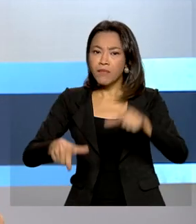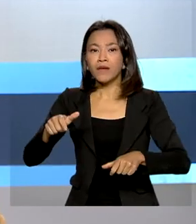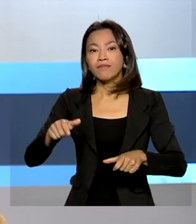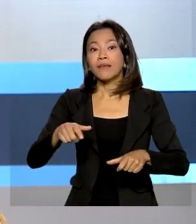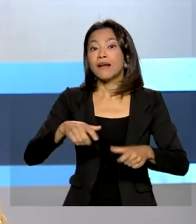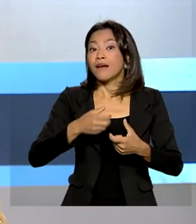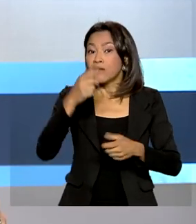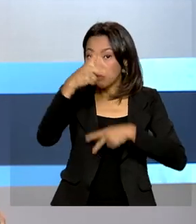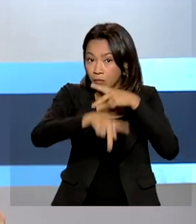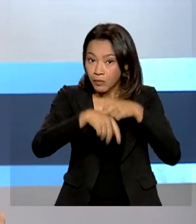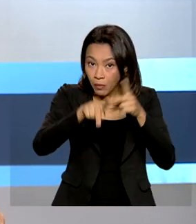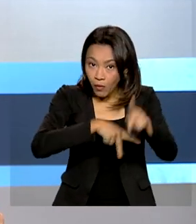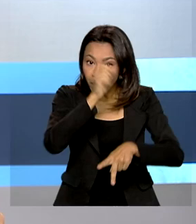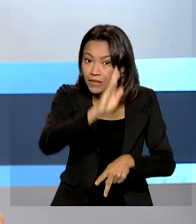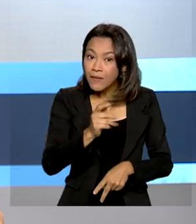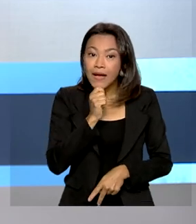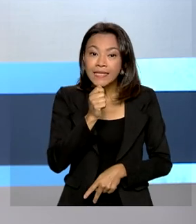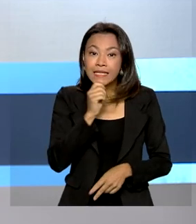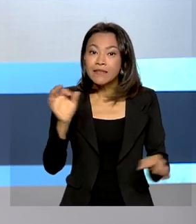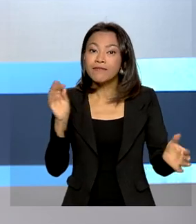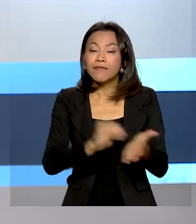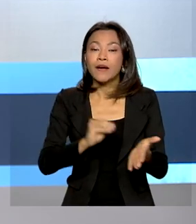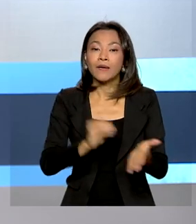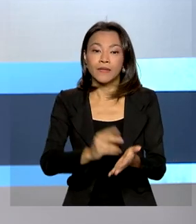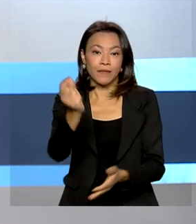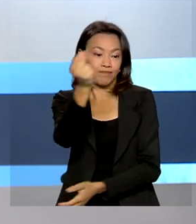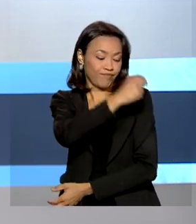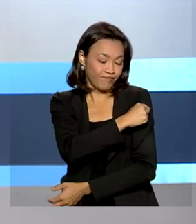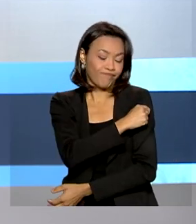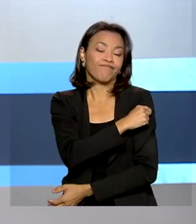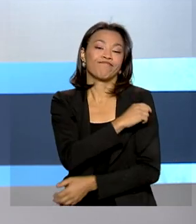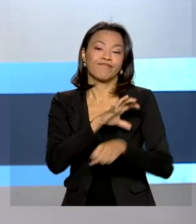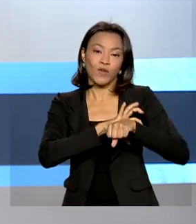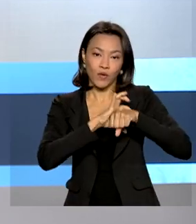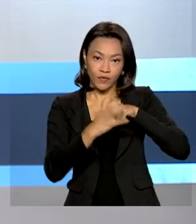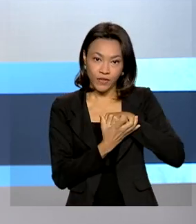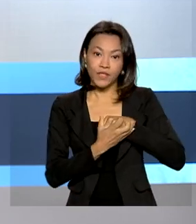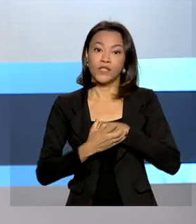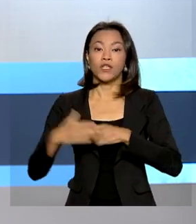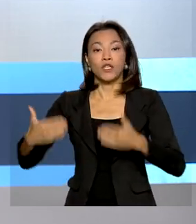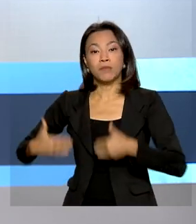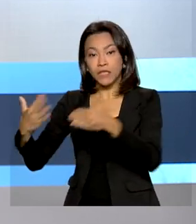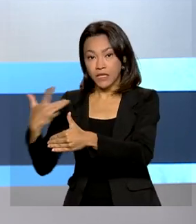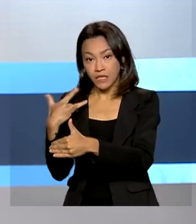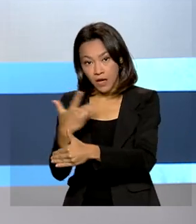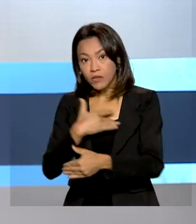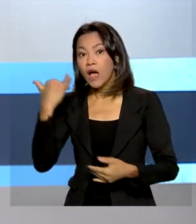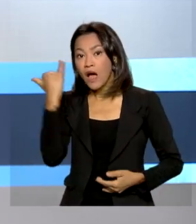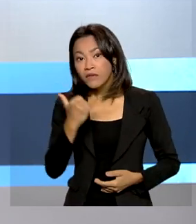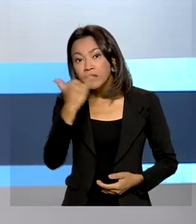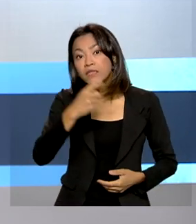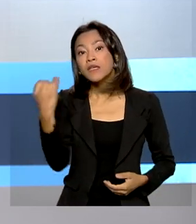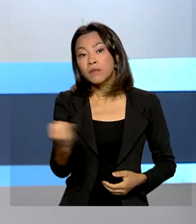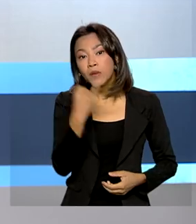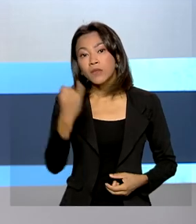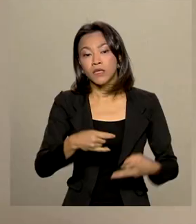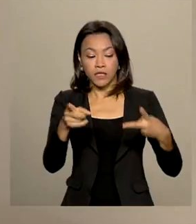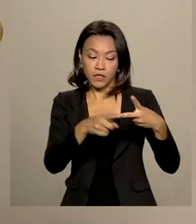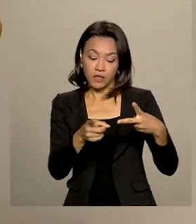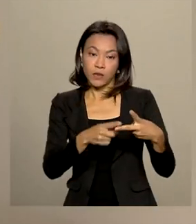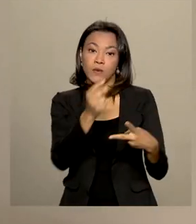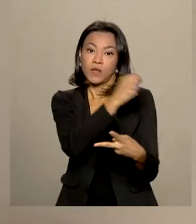o esquema vacinal contra a Covid-19 e o Ministério da Saúde reforça a importância de se tomar a segunda dose do imunizante.